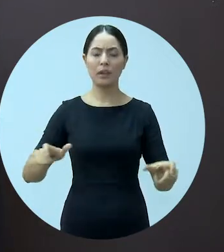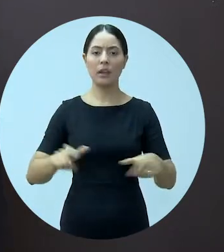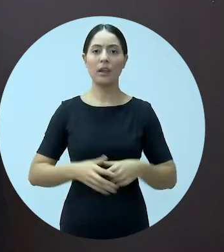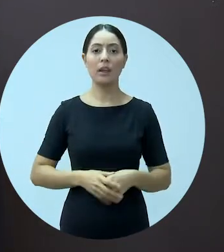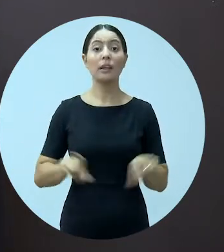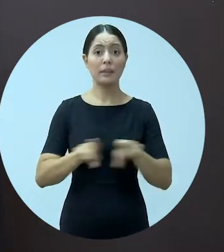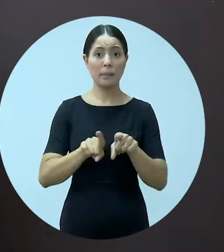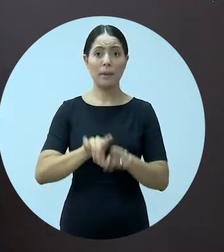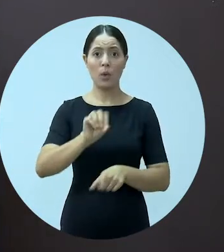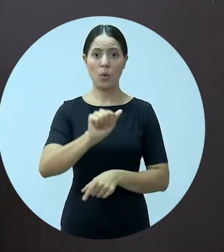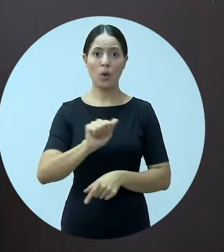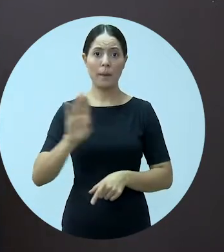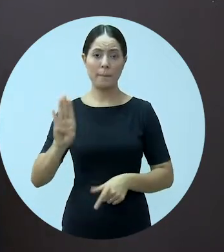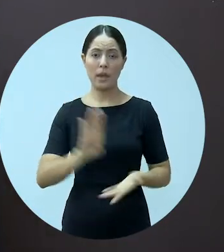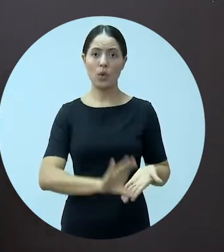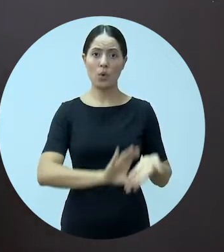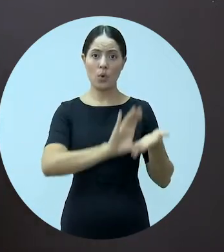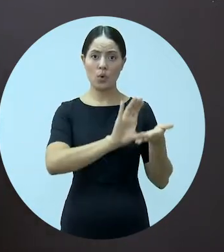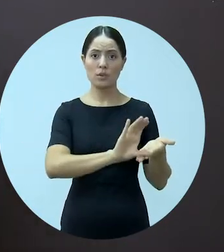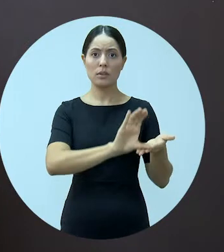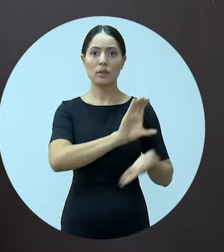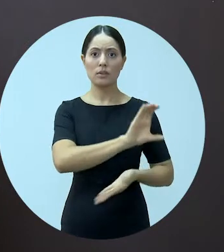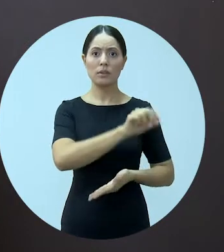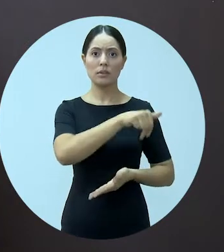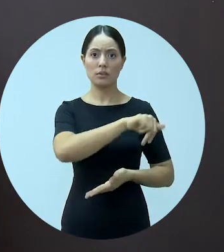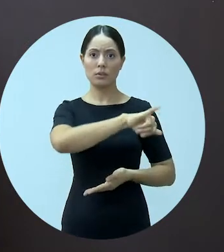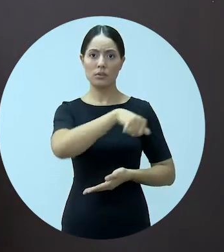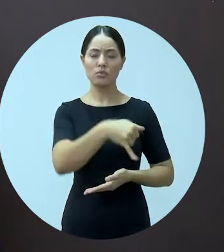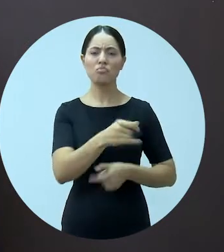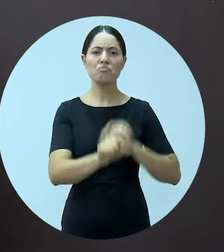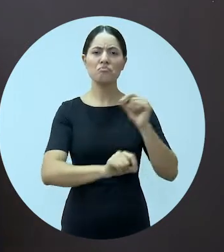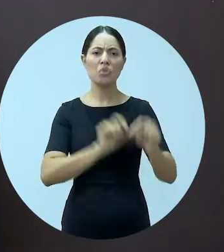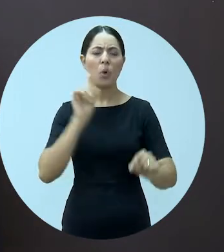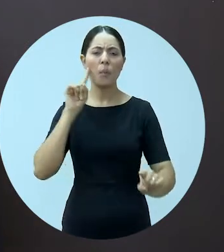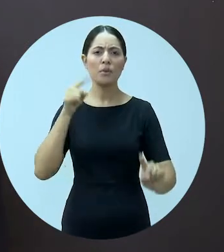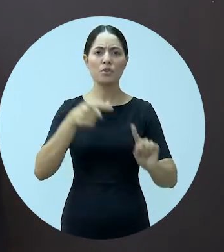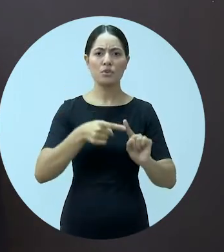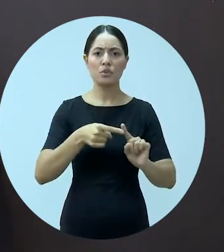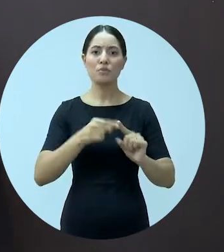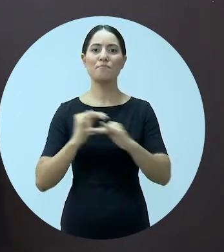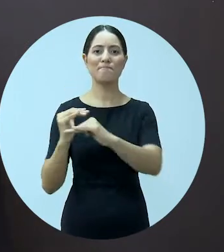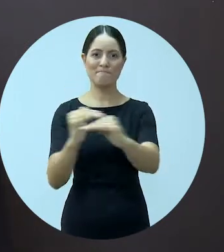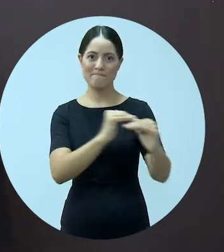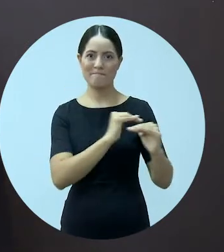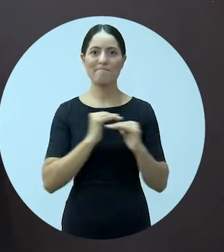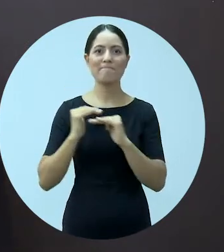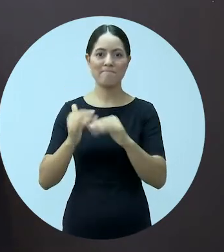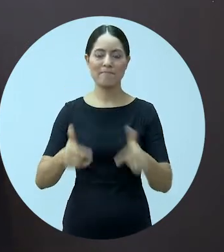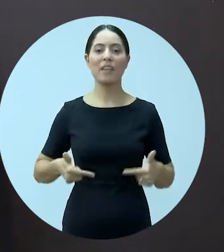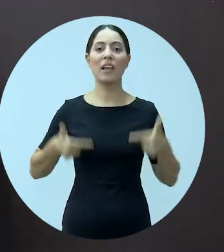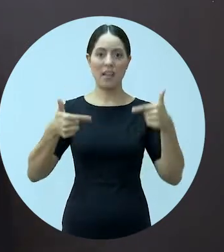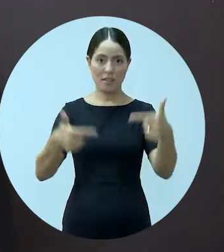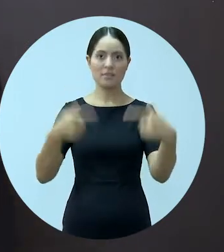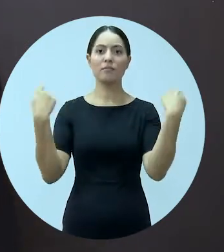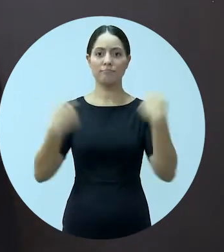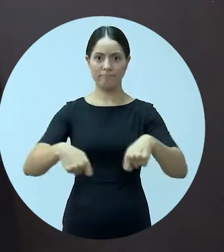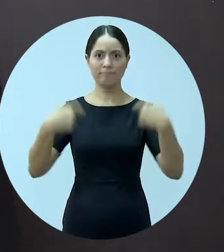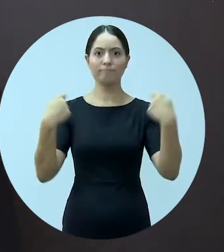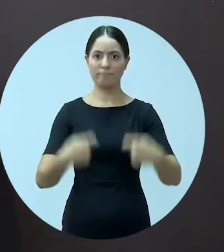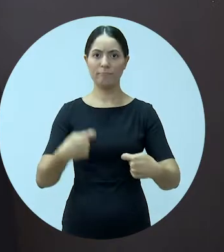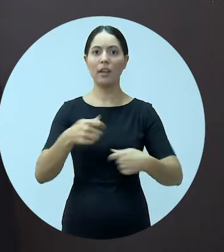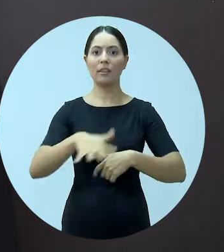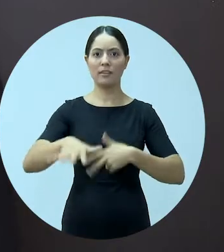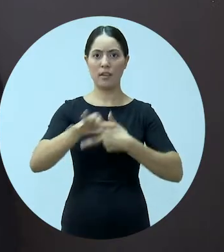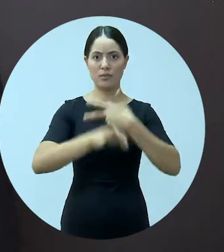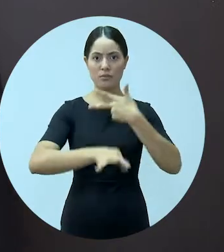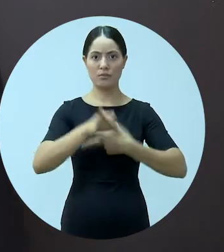trabalha em conjunto com o Conselho Nacional de Justiça para deliberar a padronização das medidas a serem adotadas